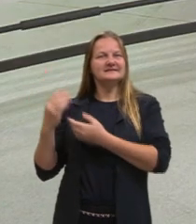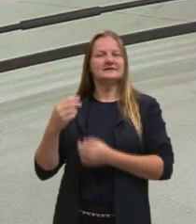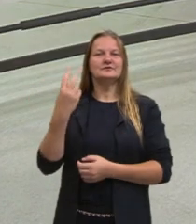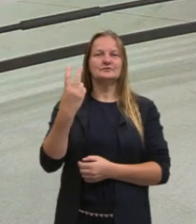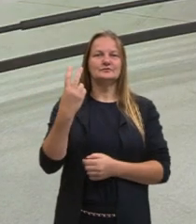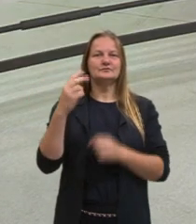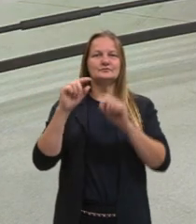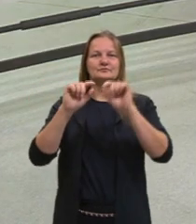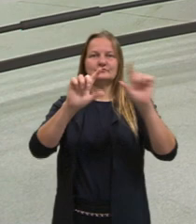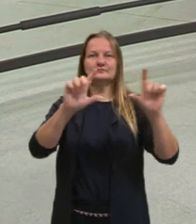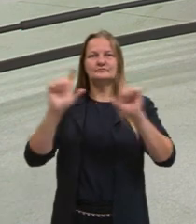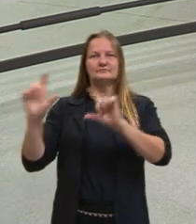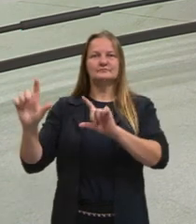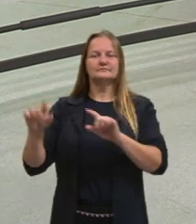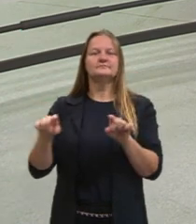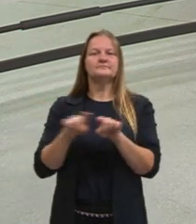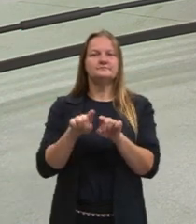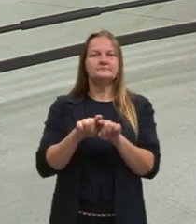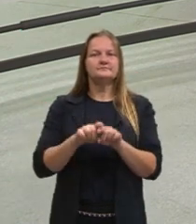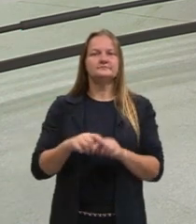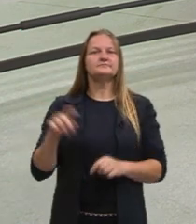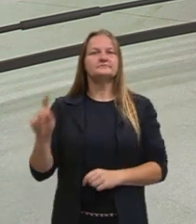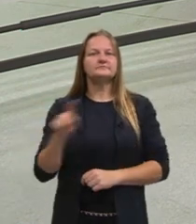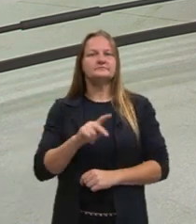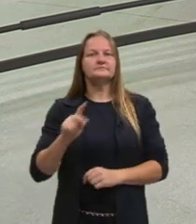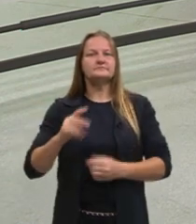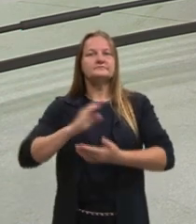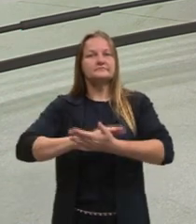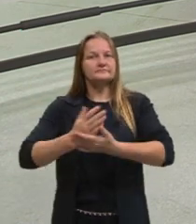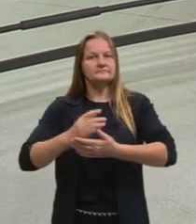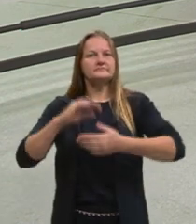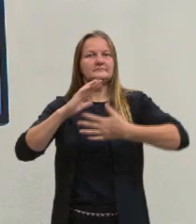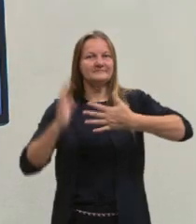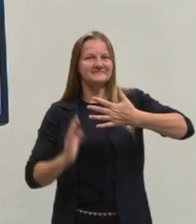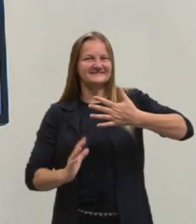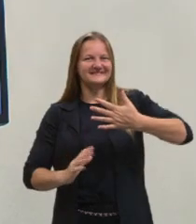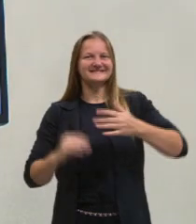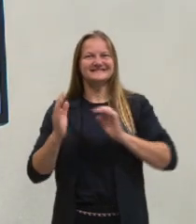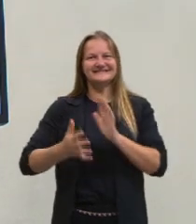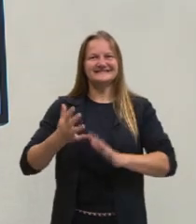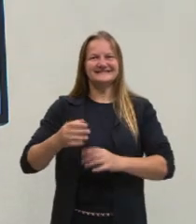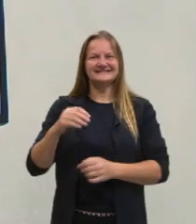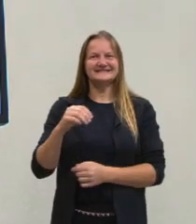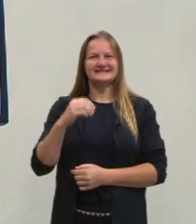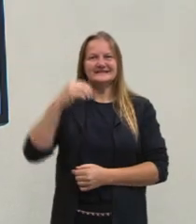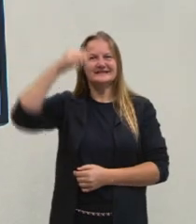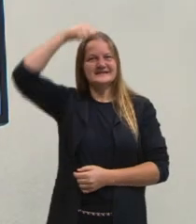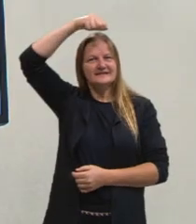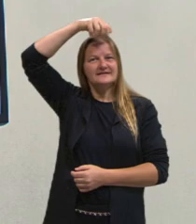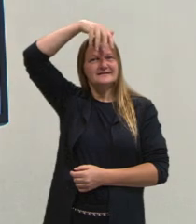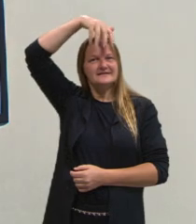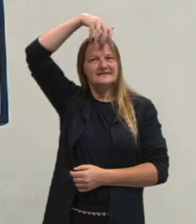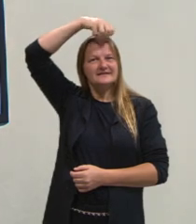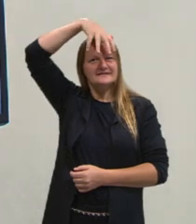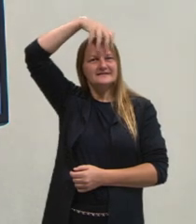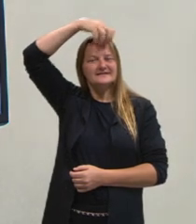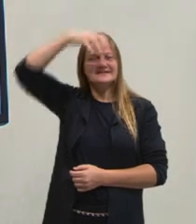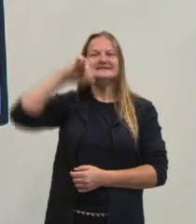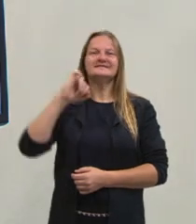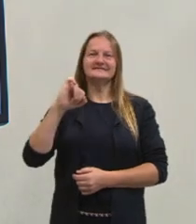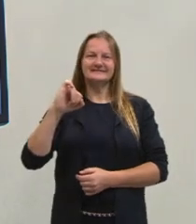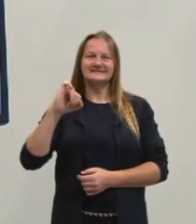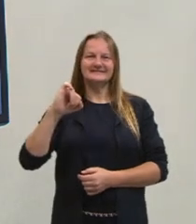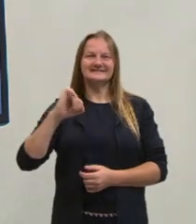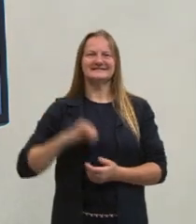monitores. Nós temos também as professoras e intérpretes de Libras, a professora Suzana e a professora Lucy Meia.